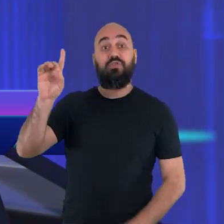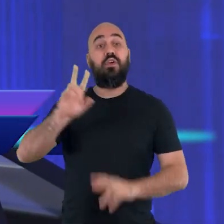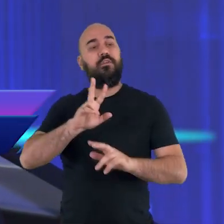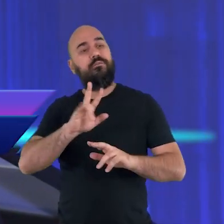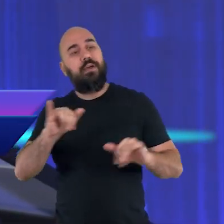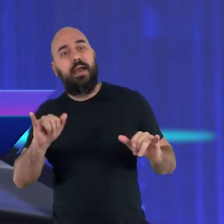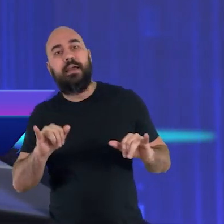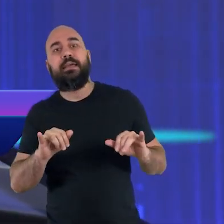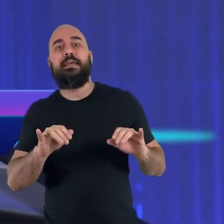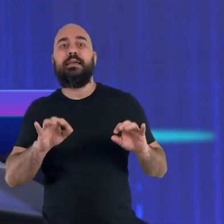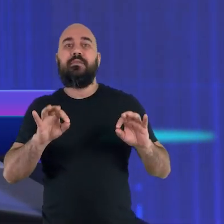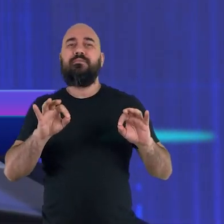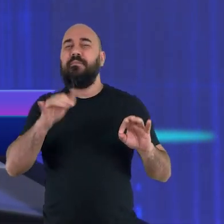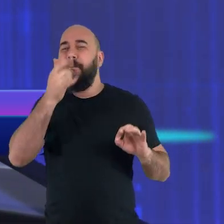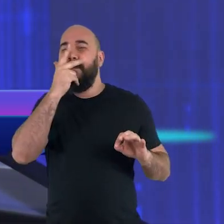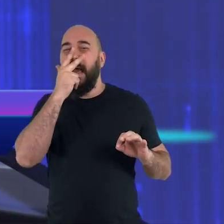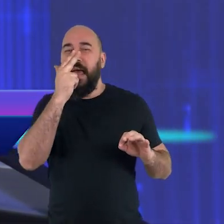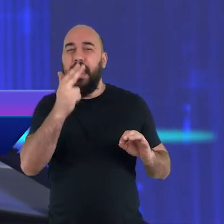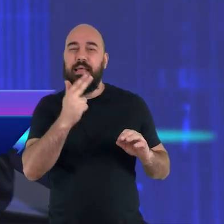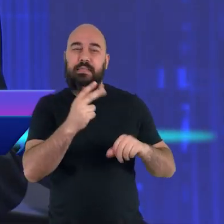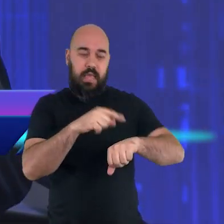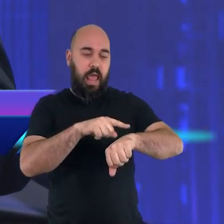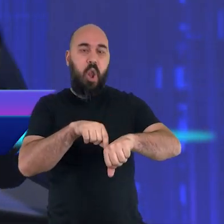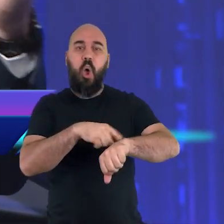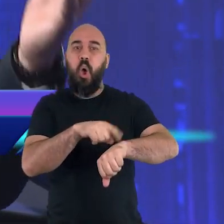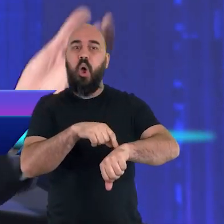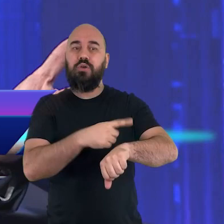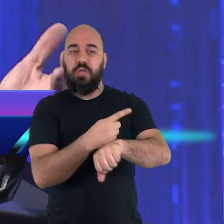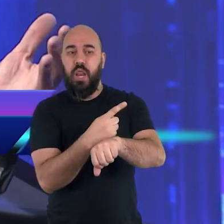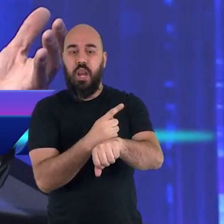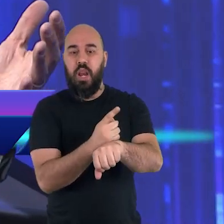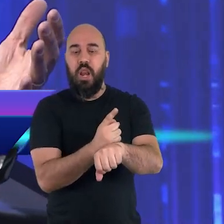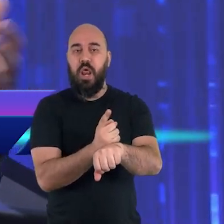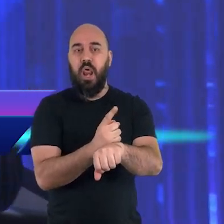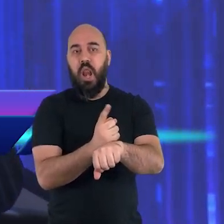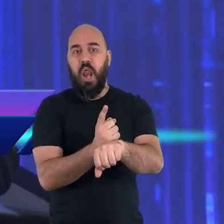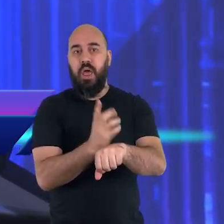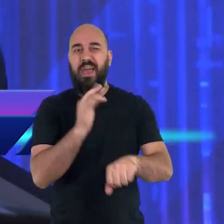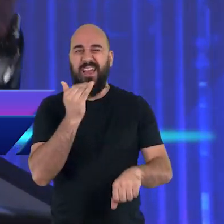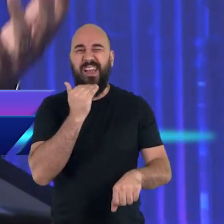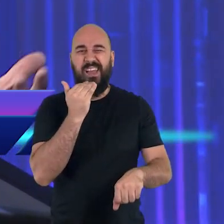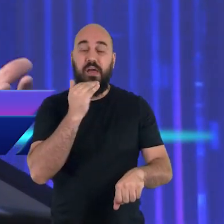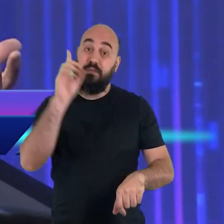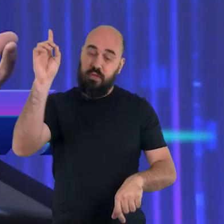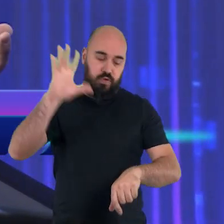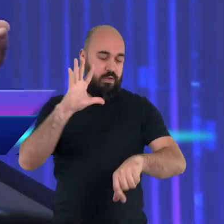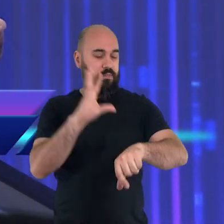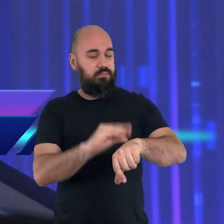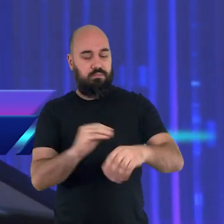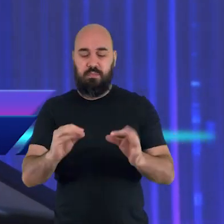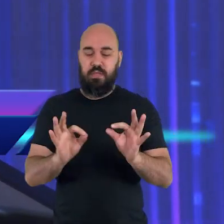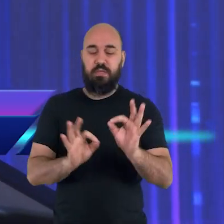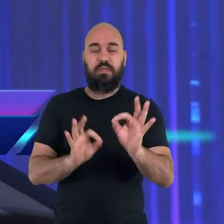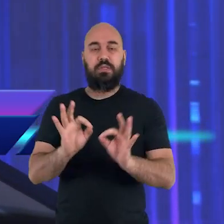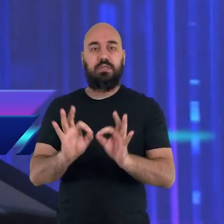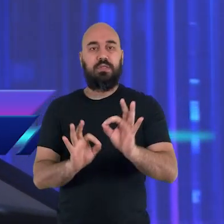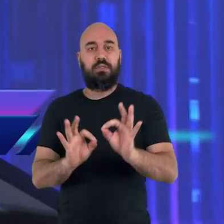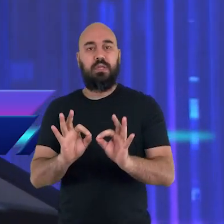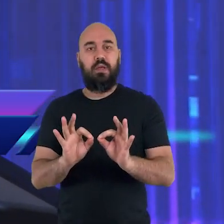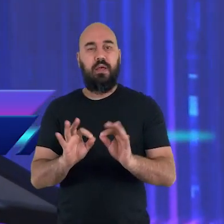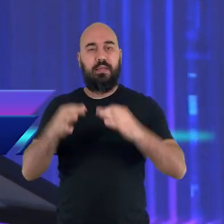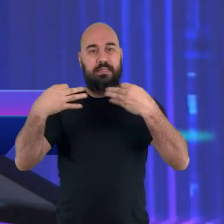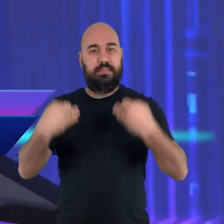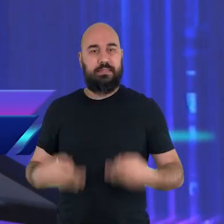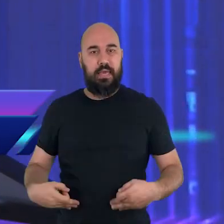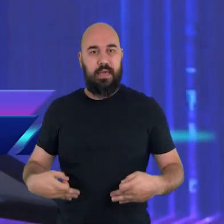batendo de maneira equivocada. Deus vai ajustar todo o cronômetro desse mundo e dará